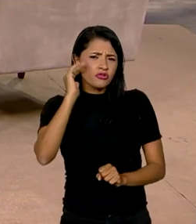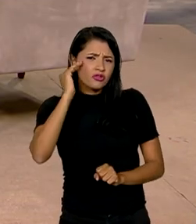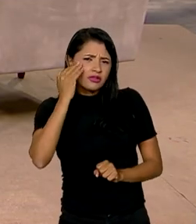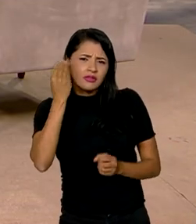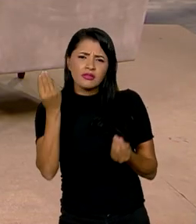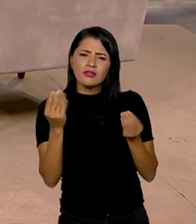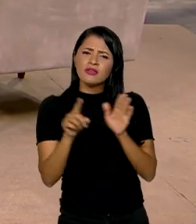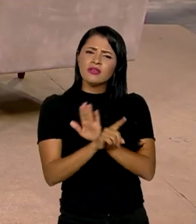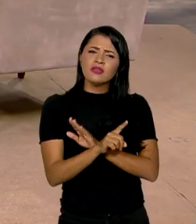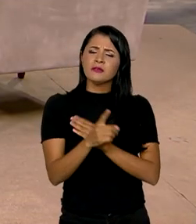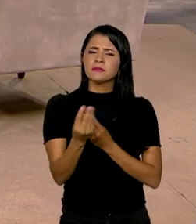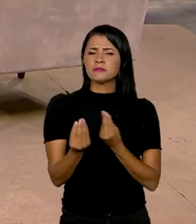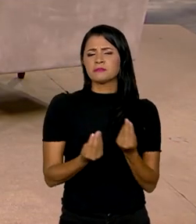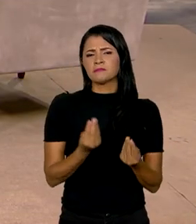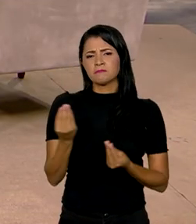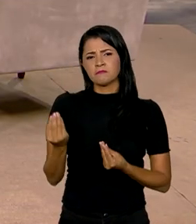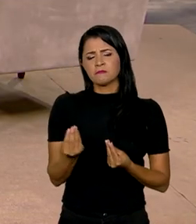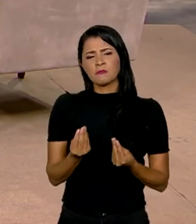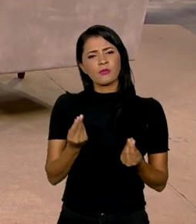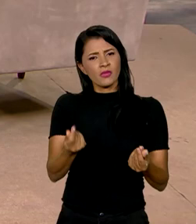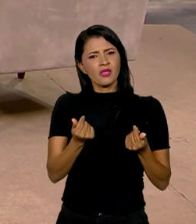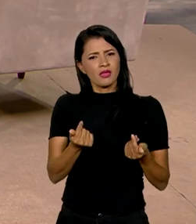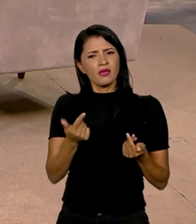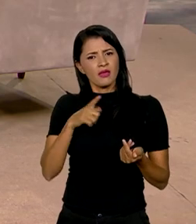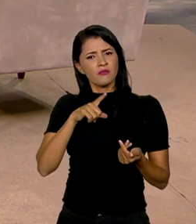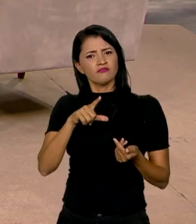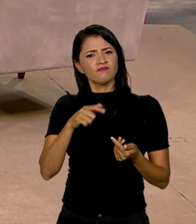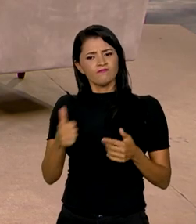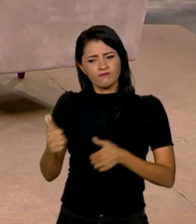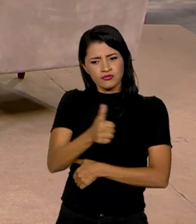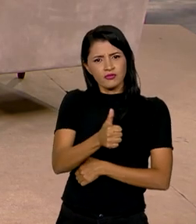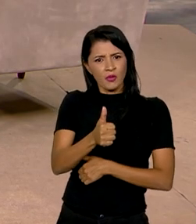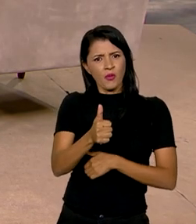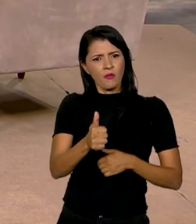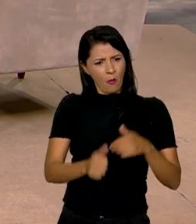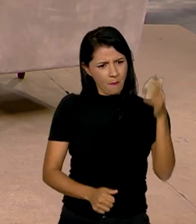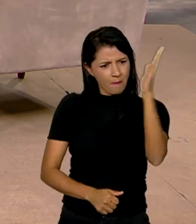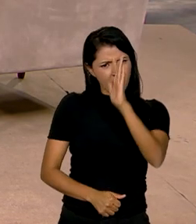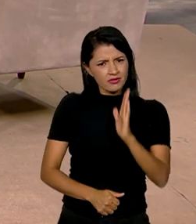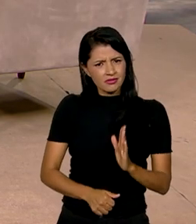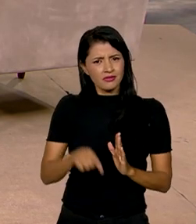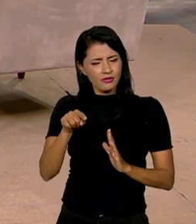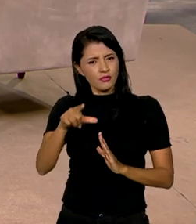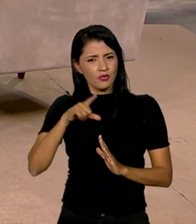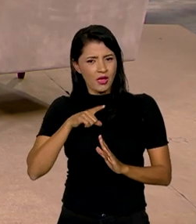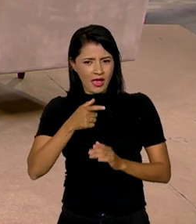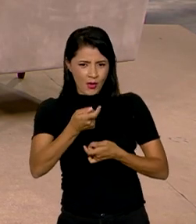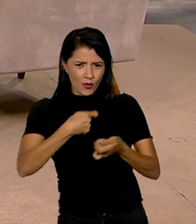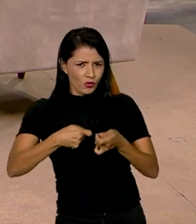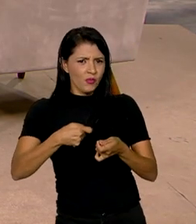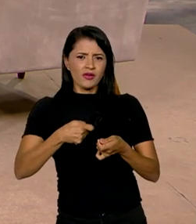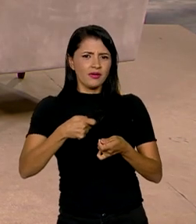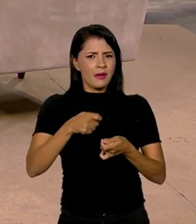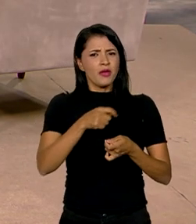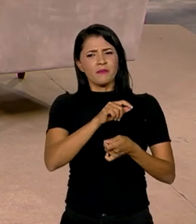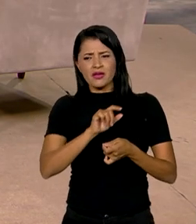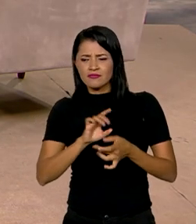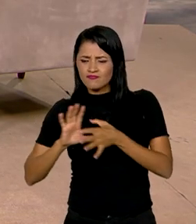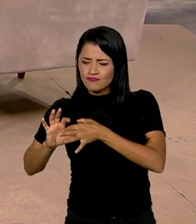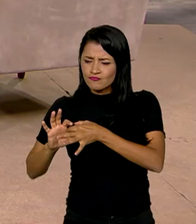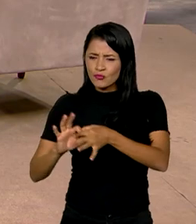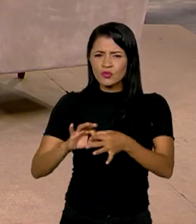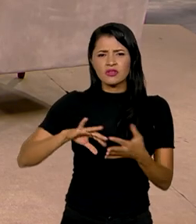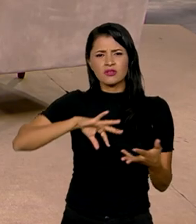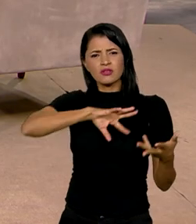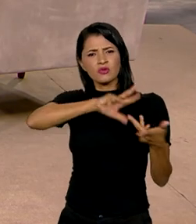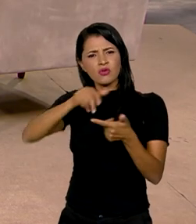aí, professor, um maior protagonismo do Brasil, não apenas na questão econômica, mas em todo o cenário internacional,